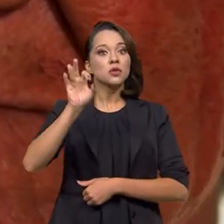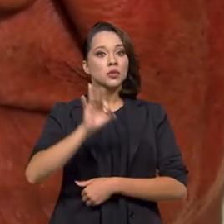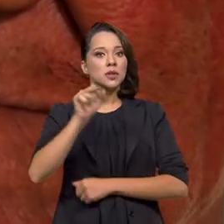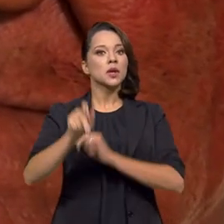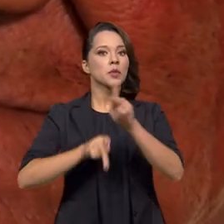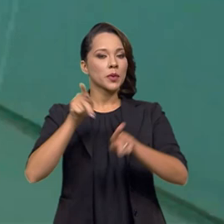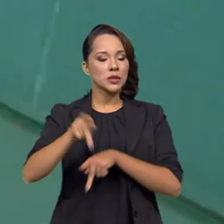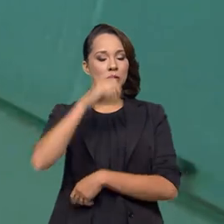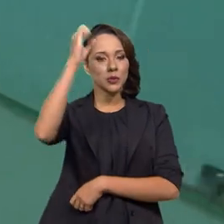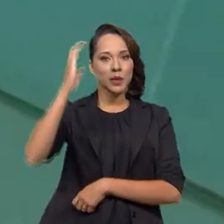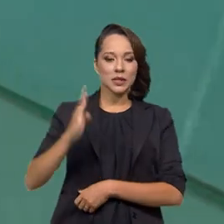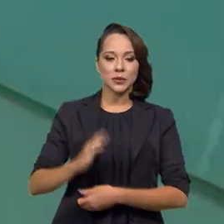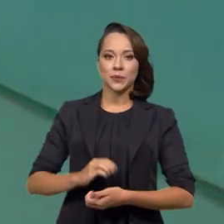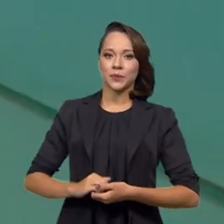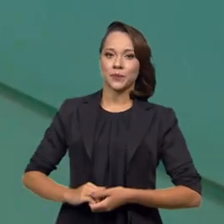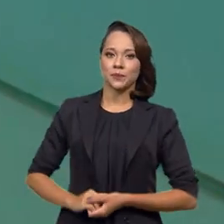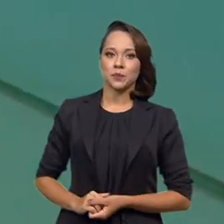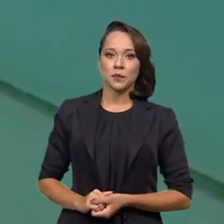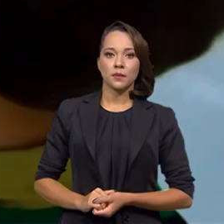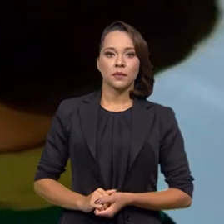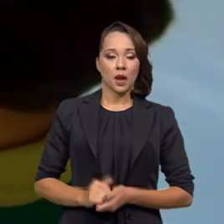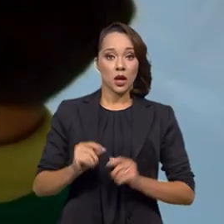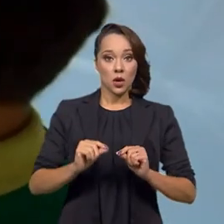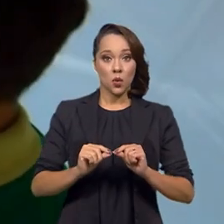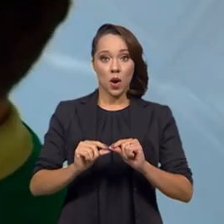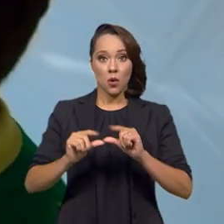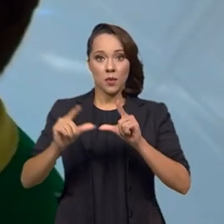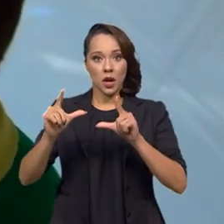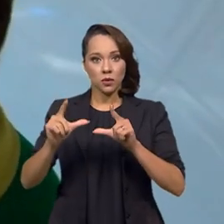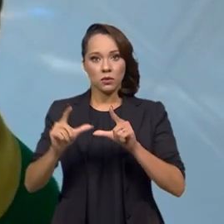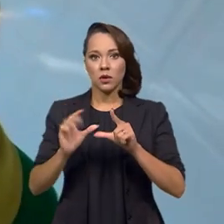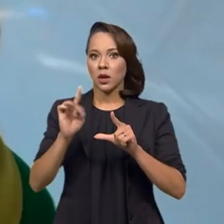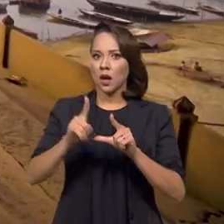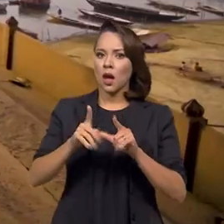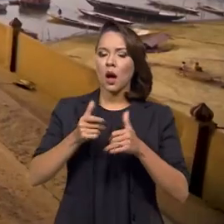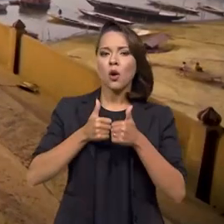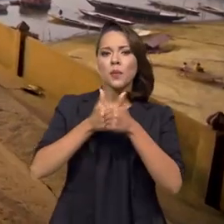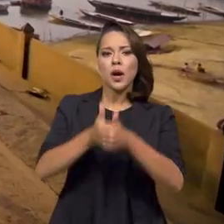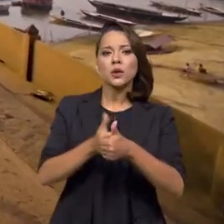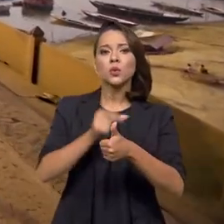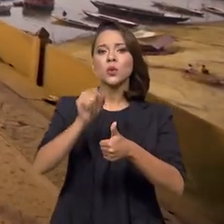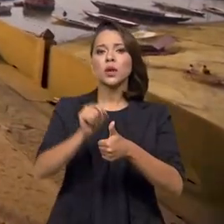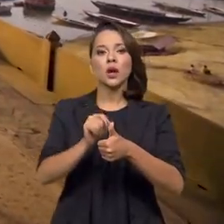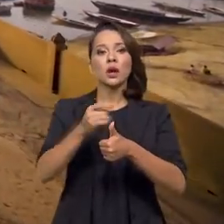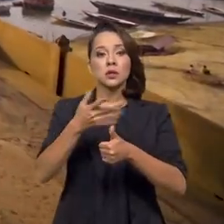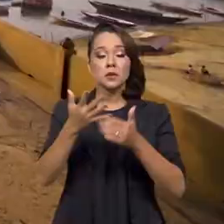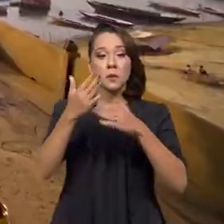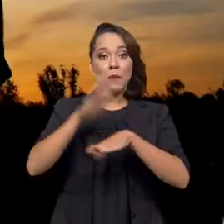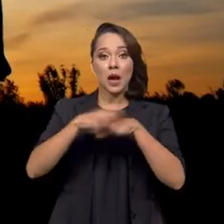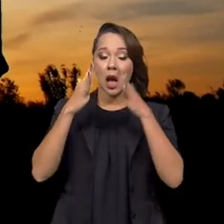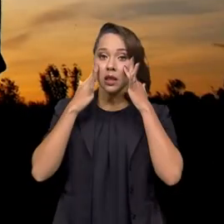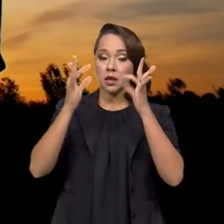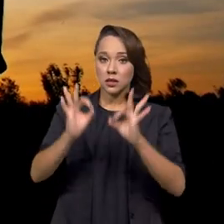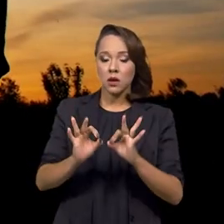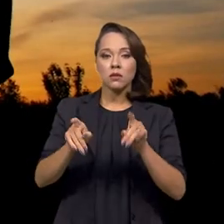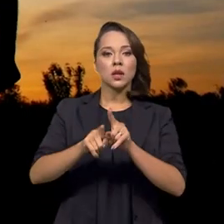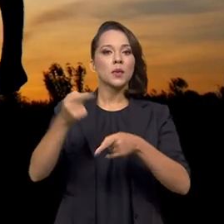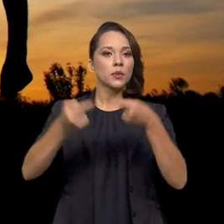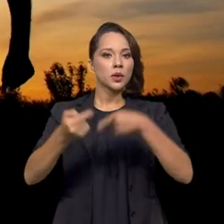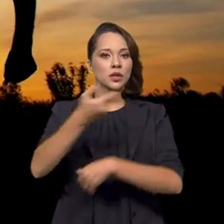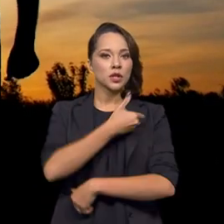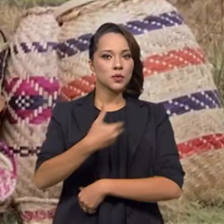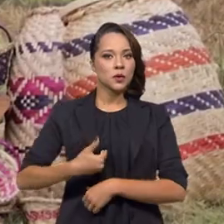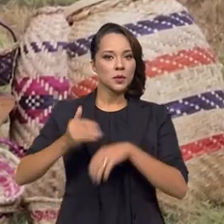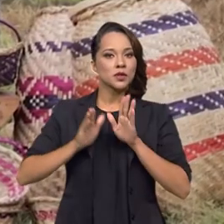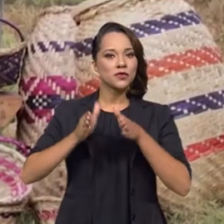% da população brasileira. E o aumento numérico é acompanhado de uma maior atenção e de políticas públicas